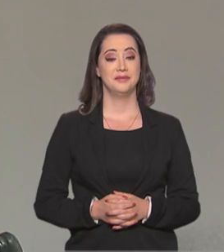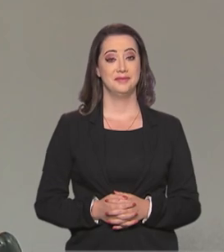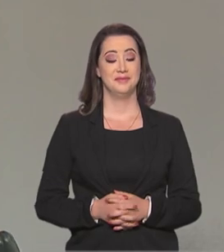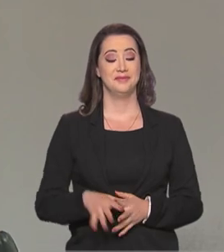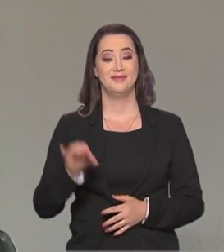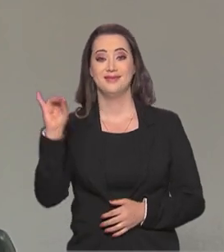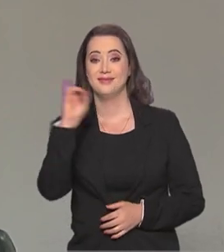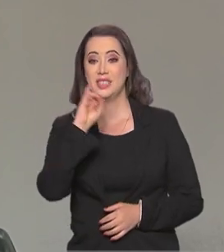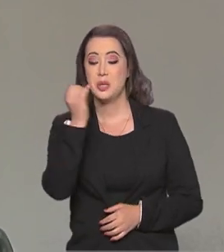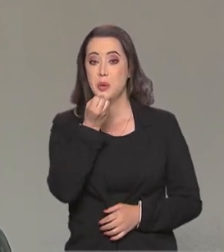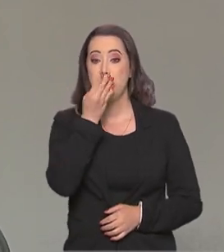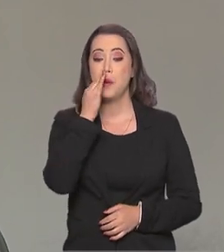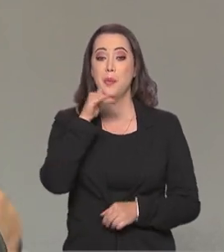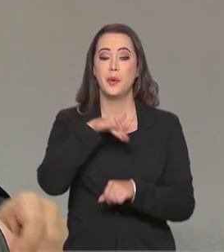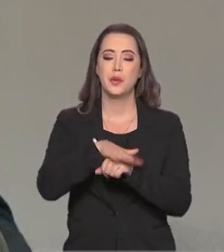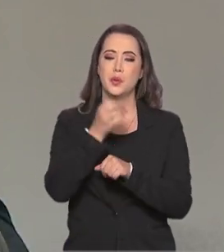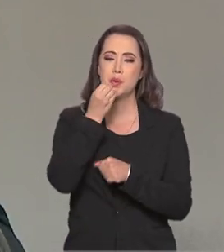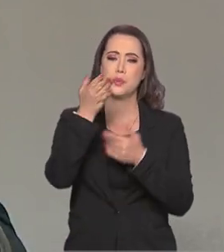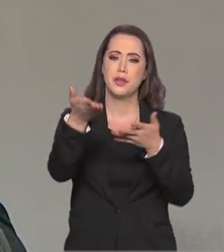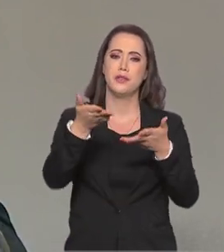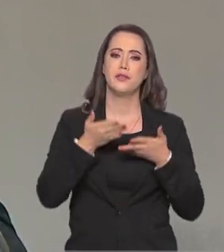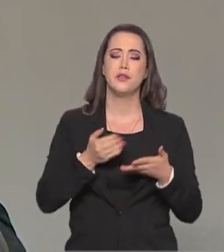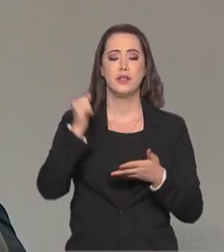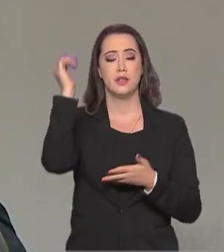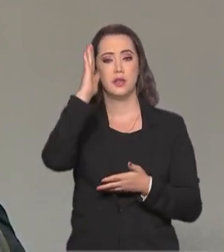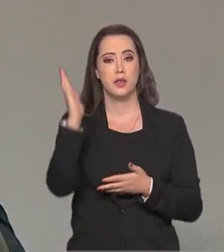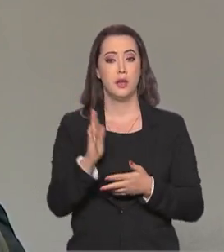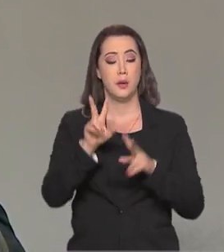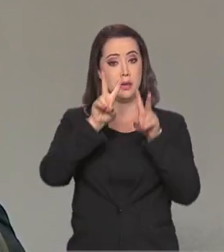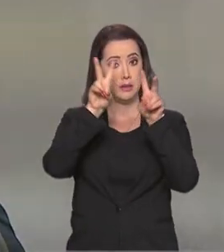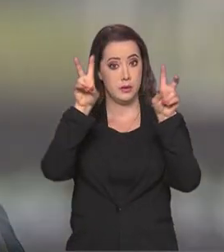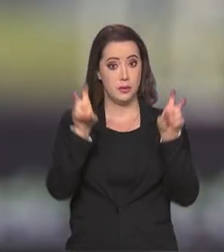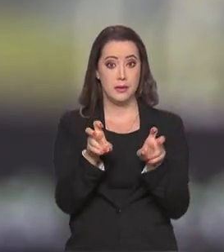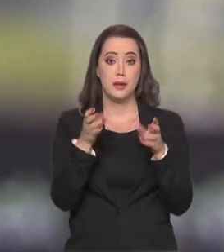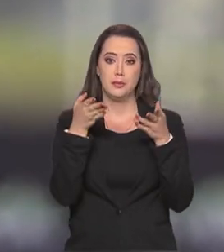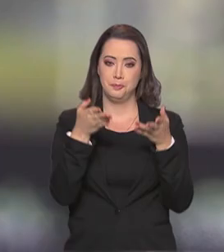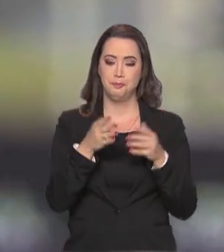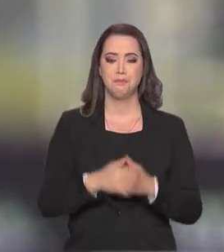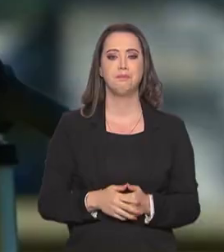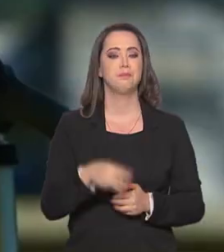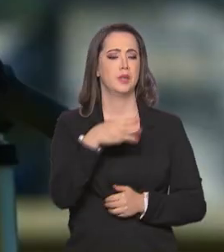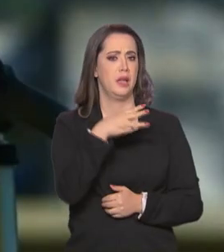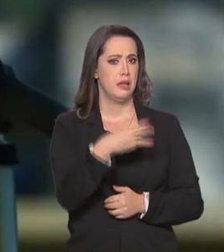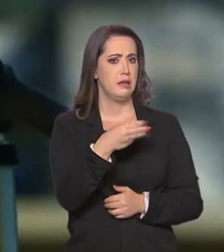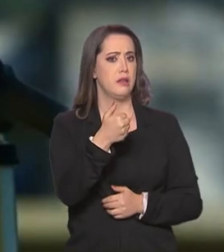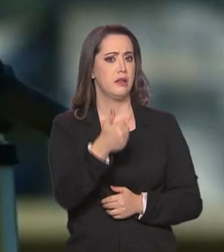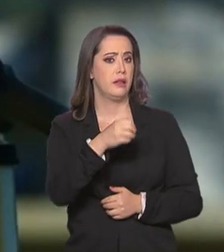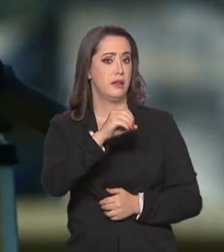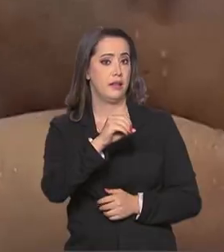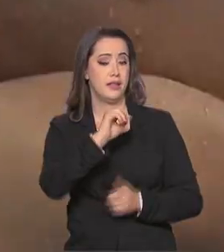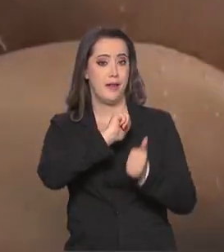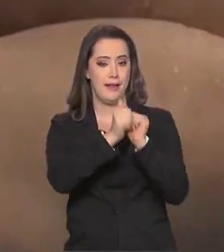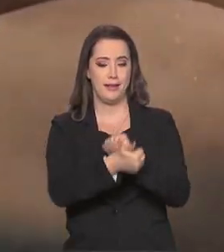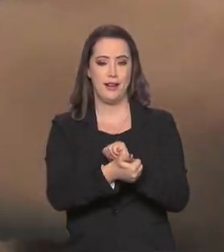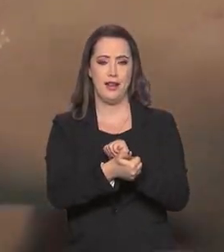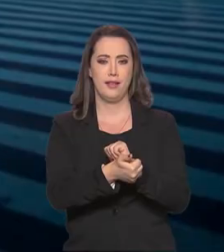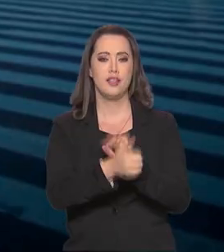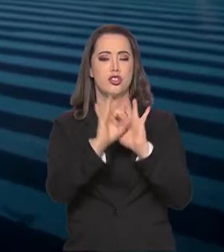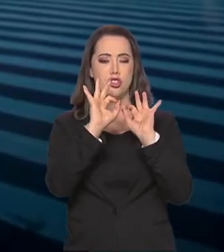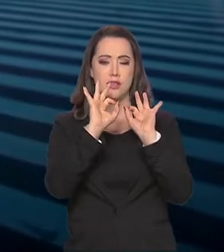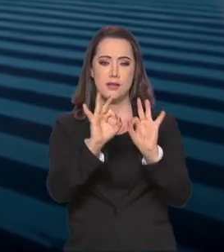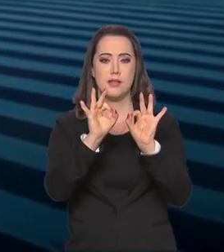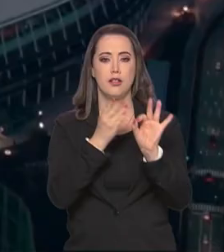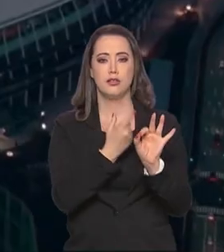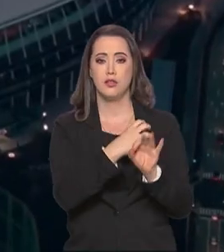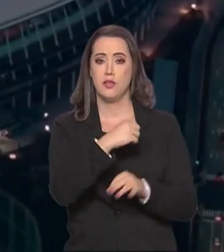Olá, boa noite. Seja bem-vindo ao Brasil em Pauta. 310 atletas brasileiros estão confirmados nos Jogos